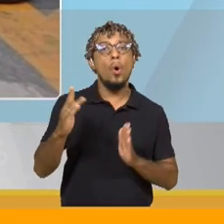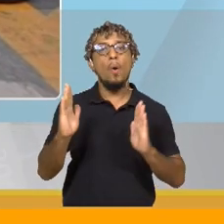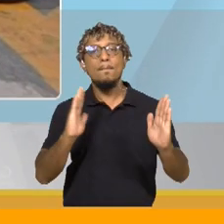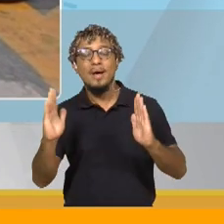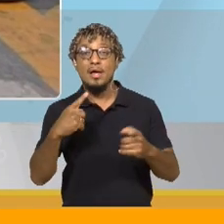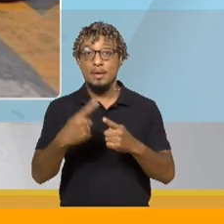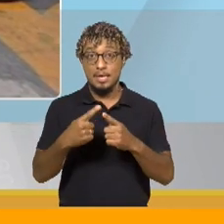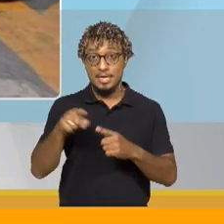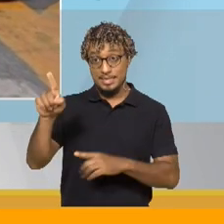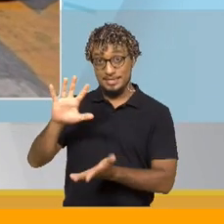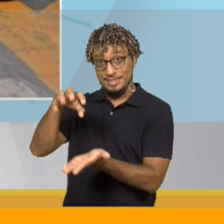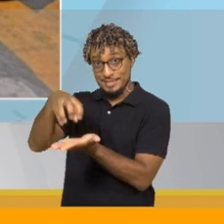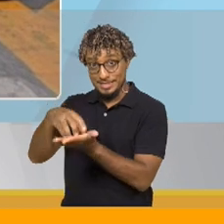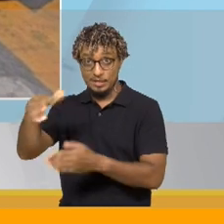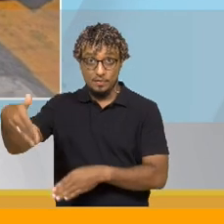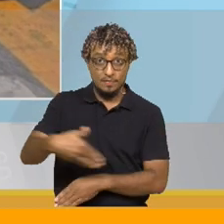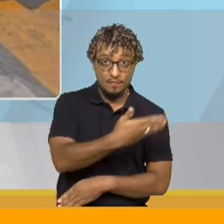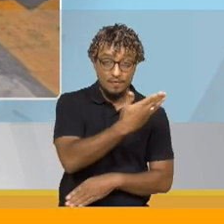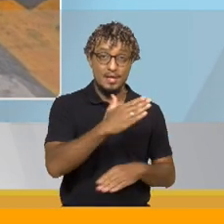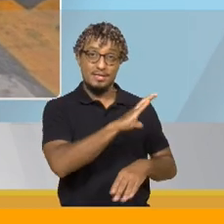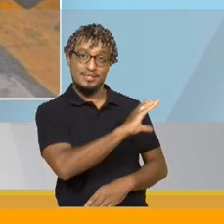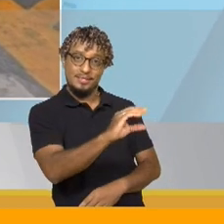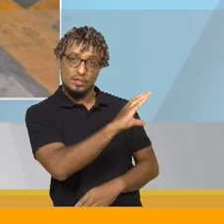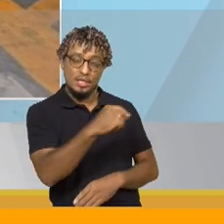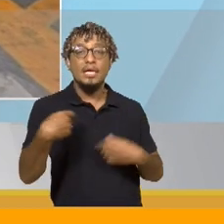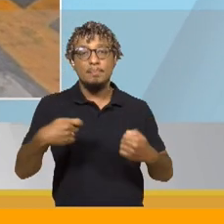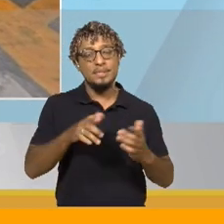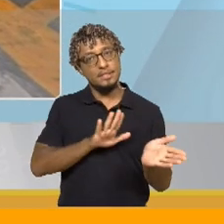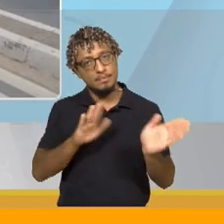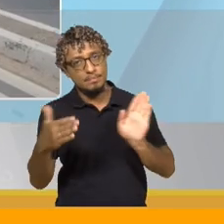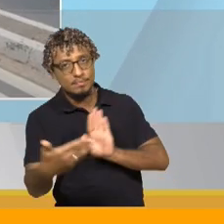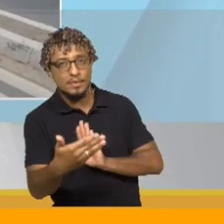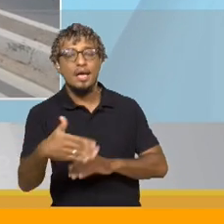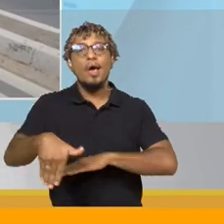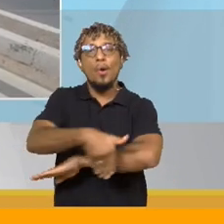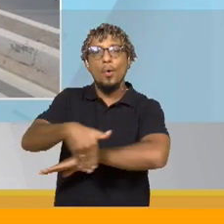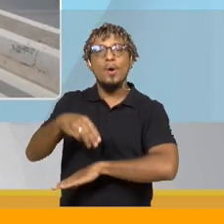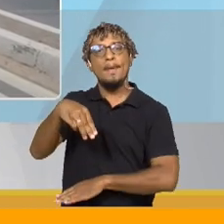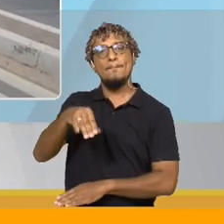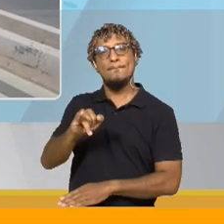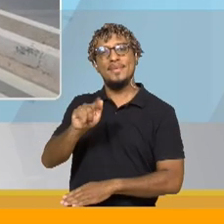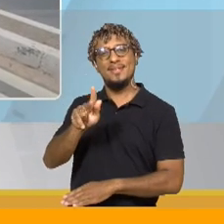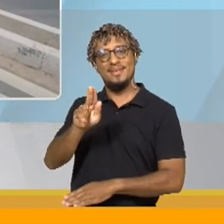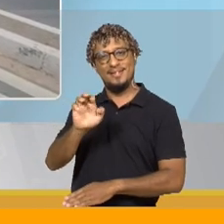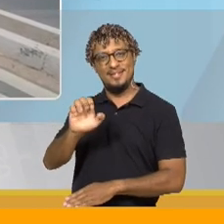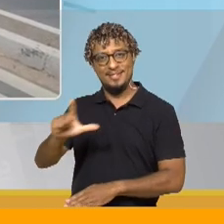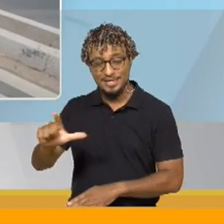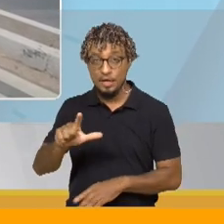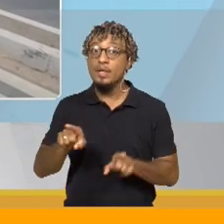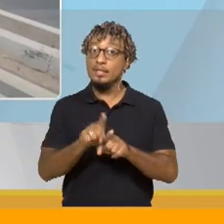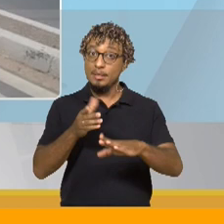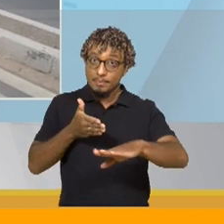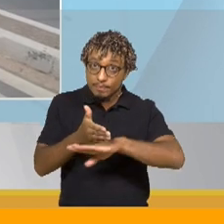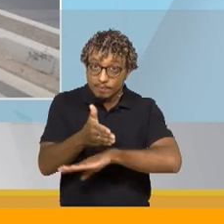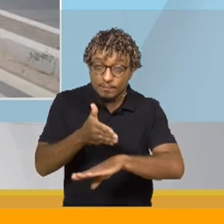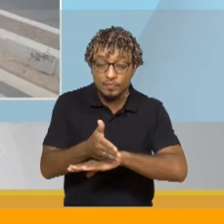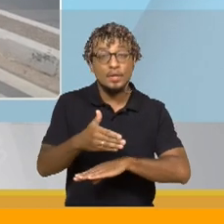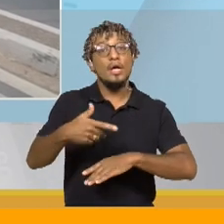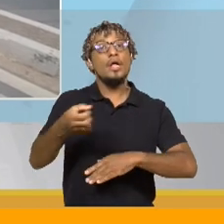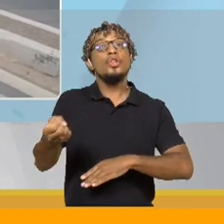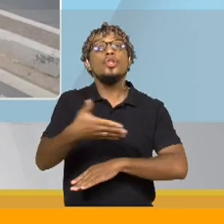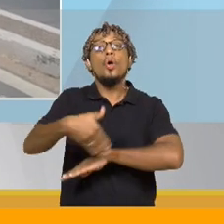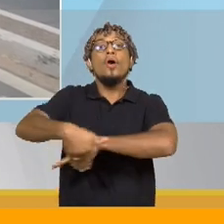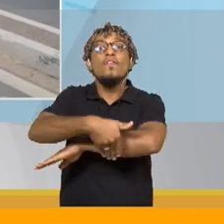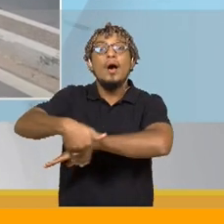no sentido Centro-Bairro, fará o acesso pela Rua Miguel Vieira ou Vias Paralelas. O acesso ao terminal será feito pela Rua